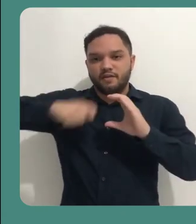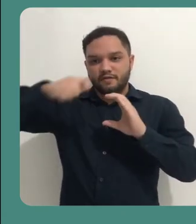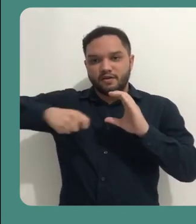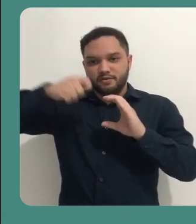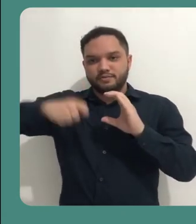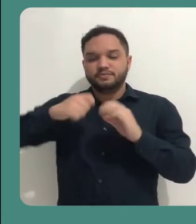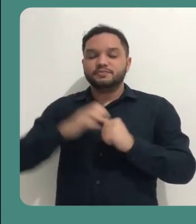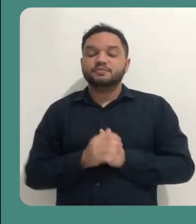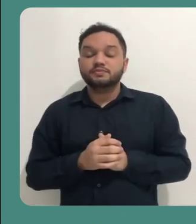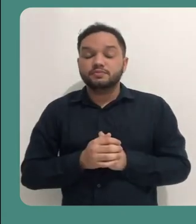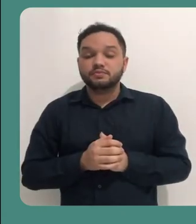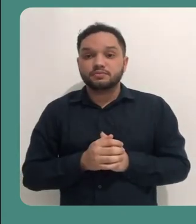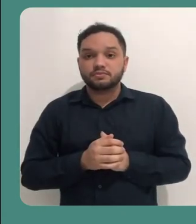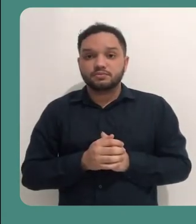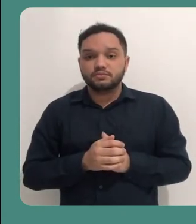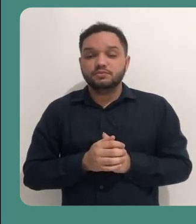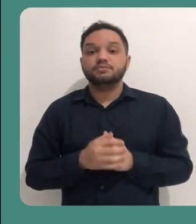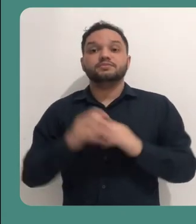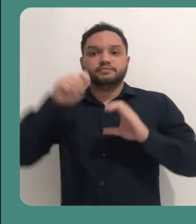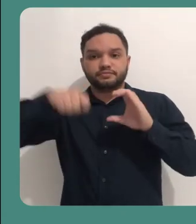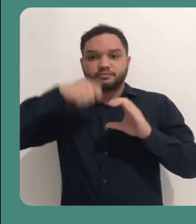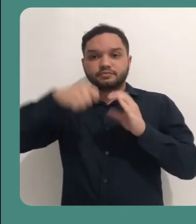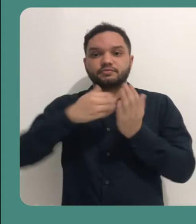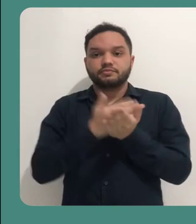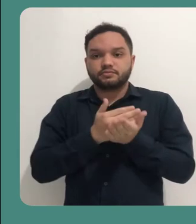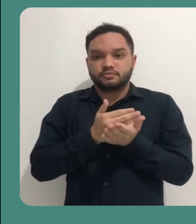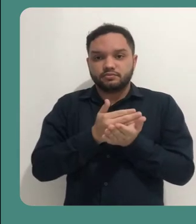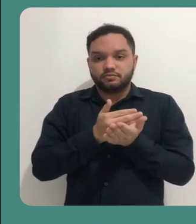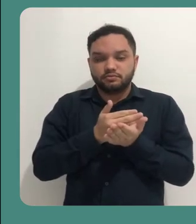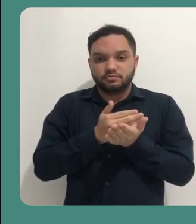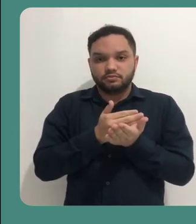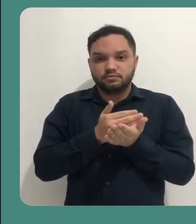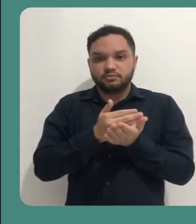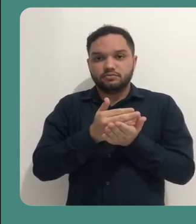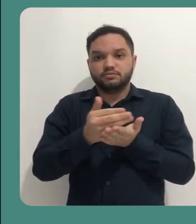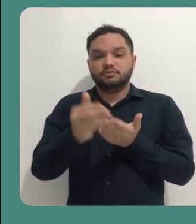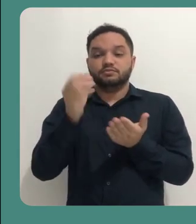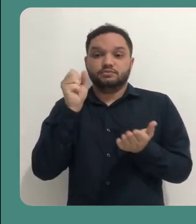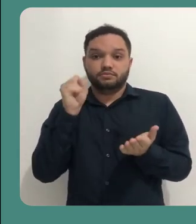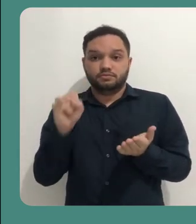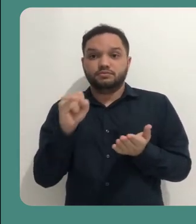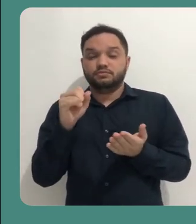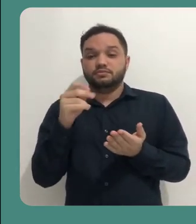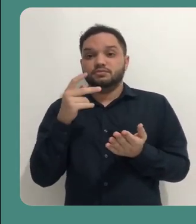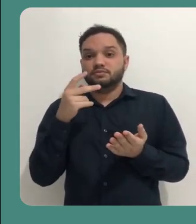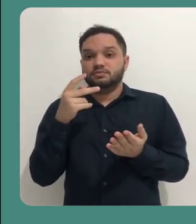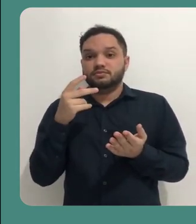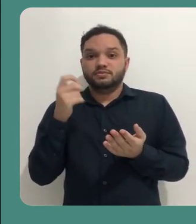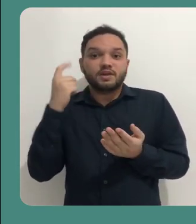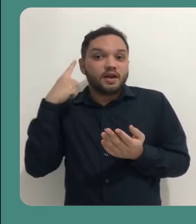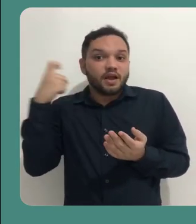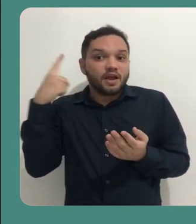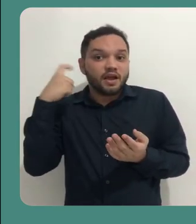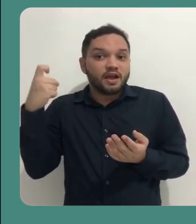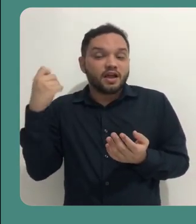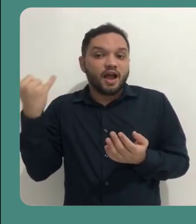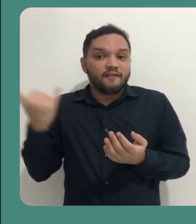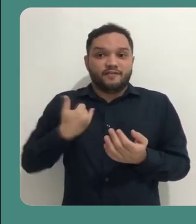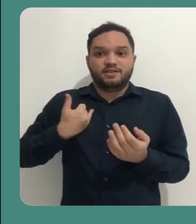A sua gravação ela vai iniciar a partir de um aviso sonoro. Você vai ouvir um bip. A partir da